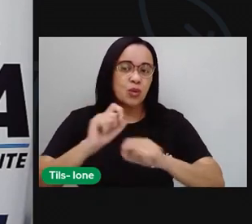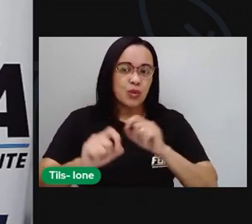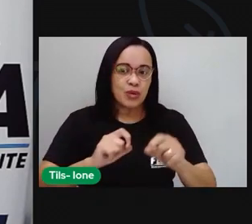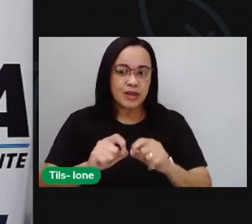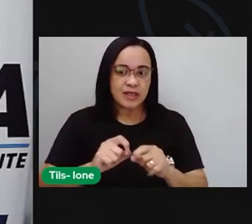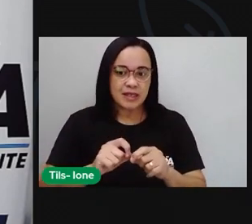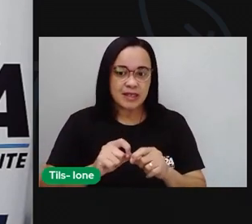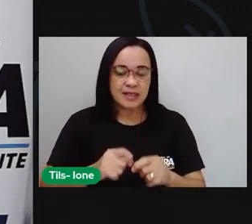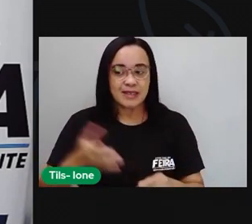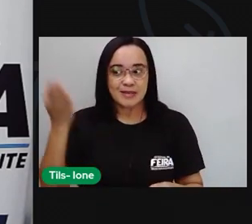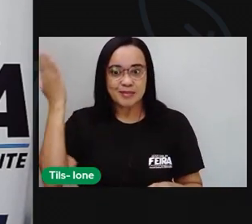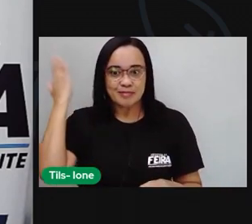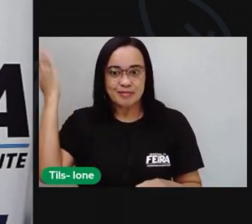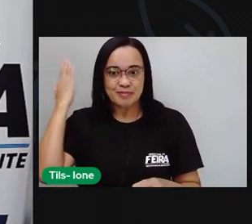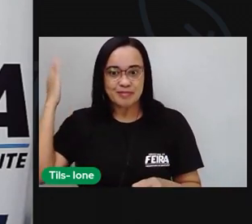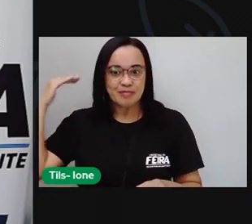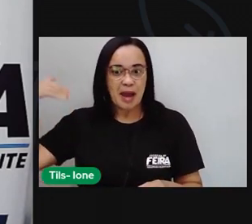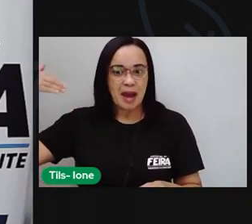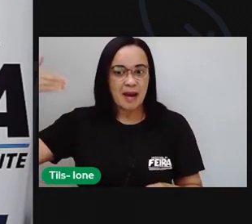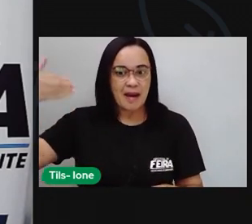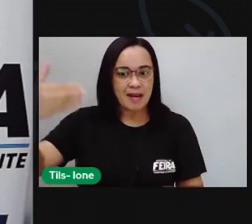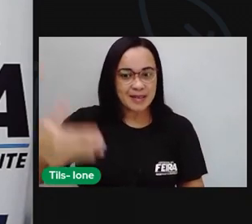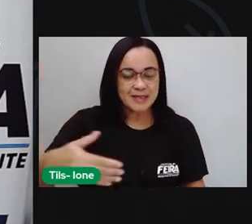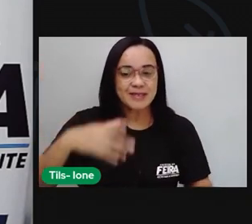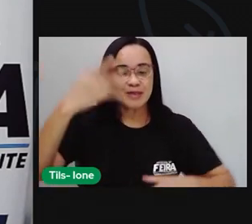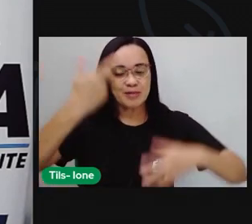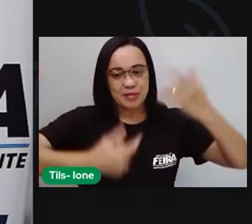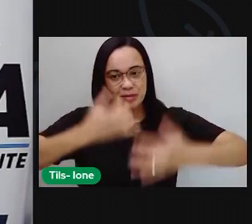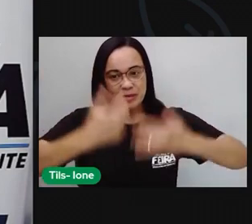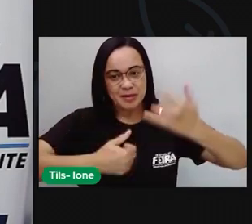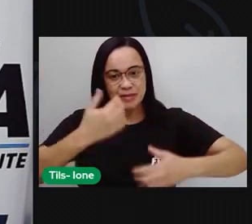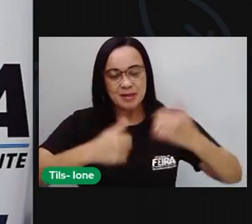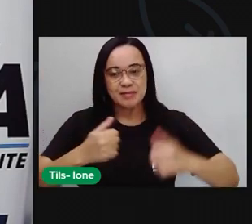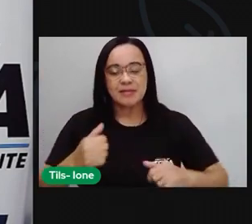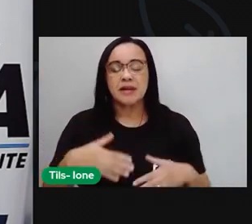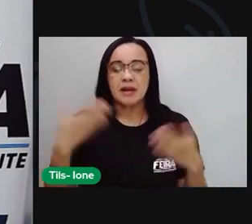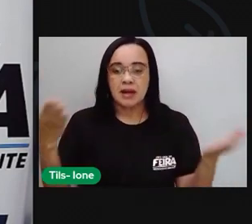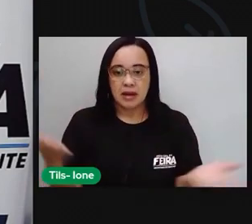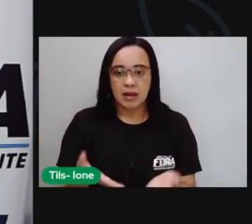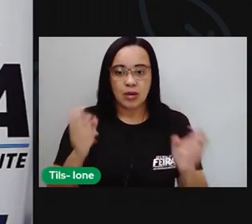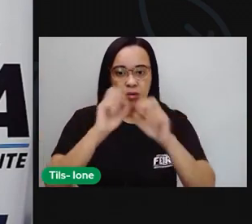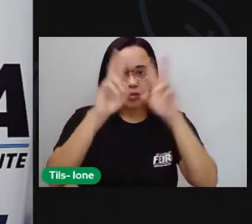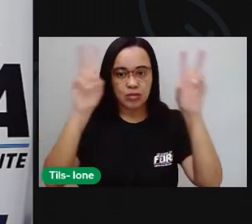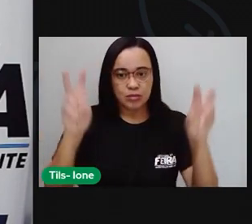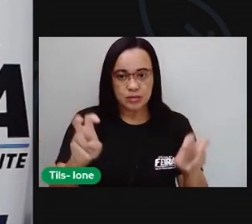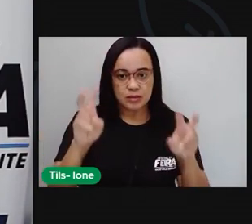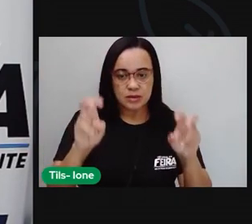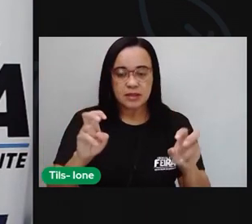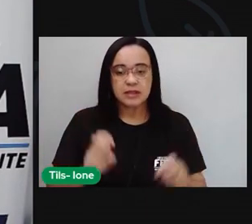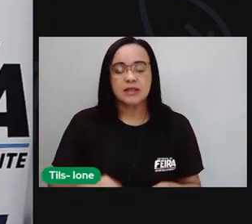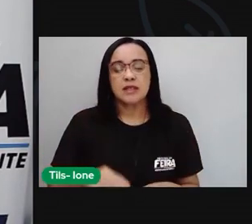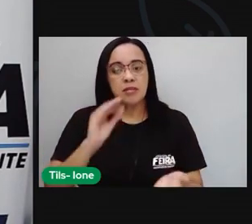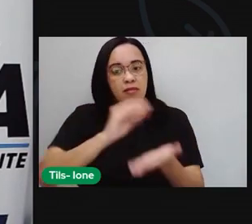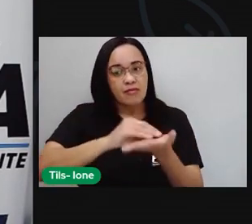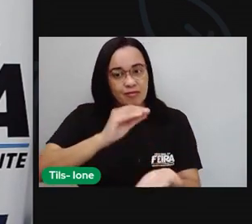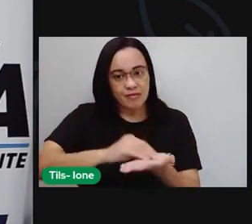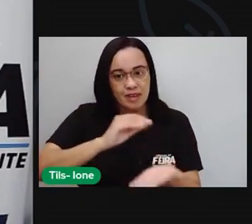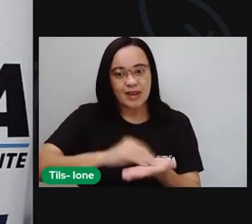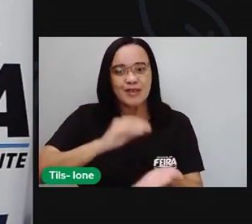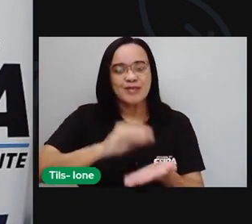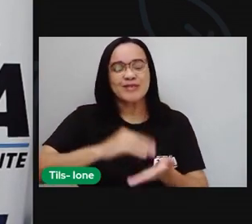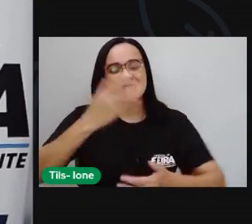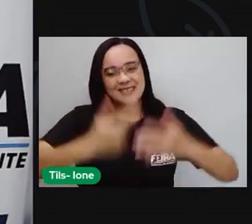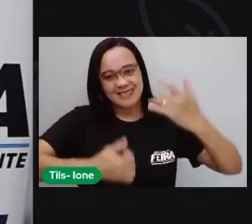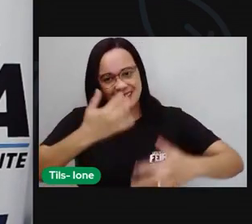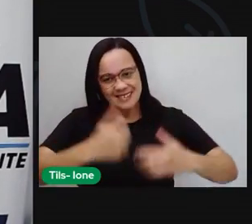vem estudando, a gente já vem falando, mas aí abordar algumas coisas que a gente ainda não falou, tá certo? Vamos lá